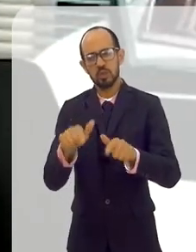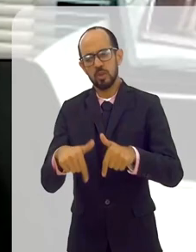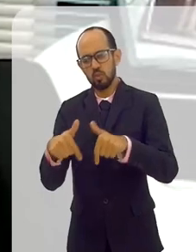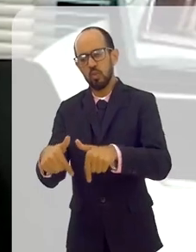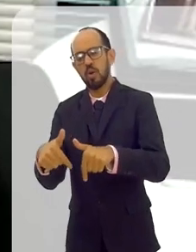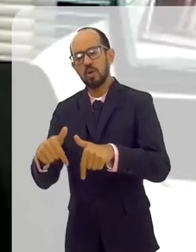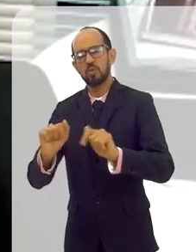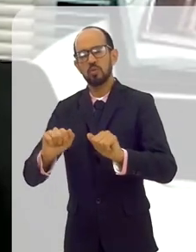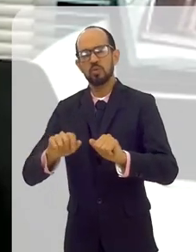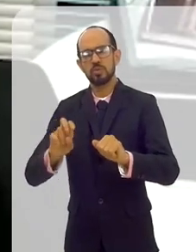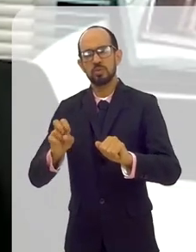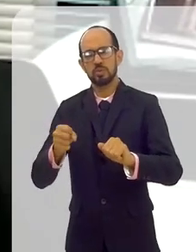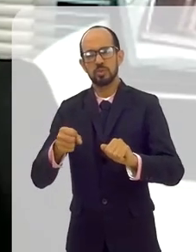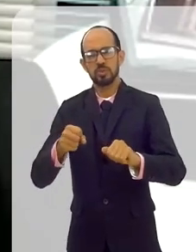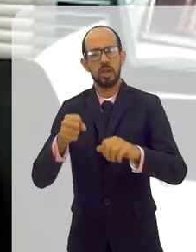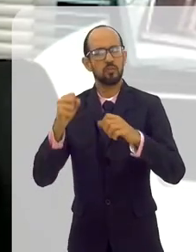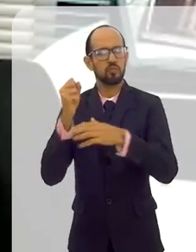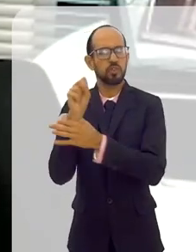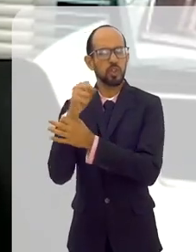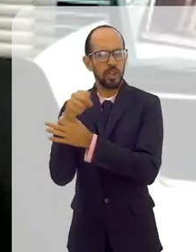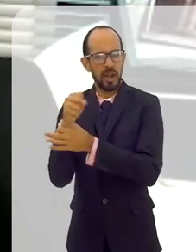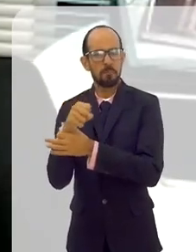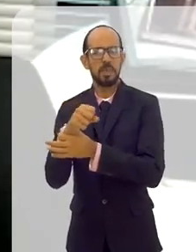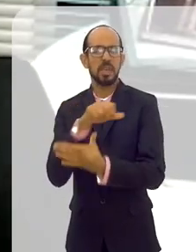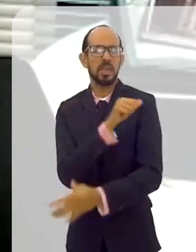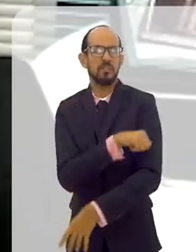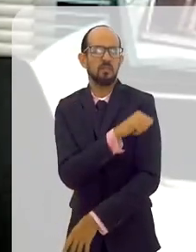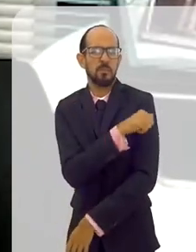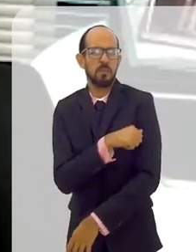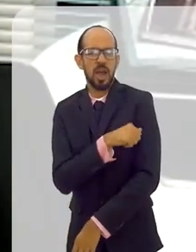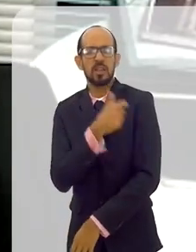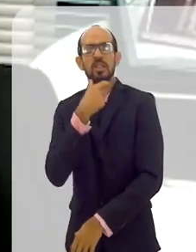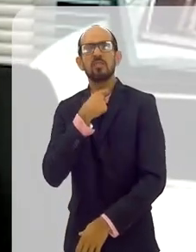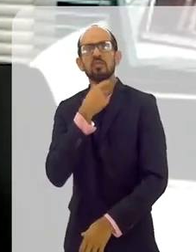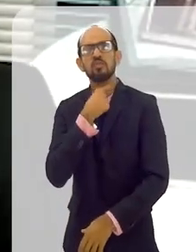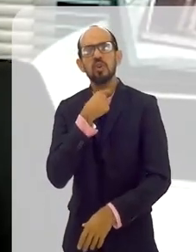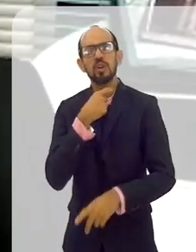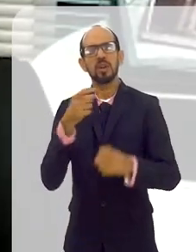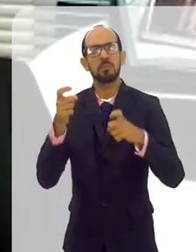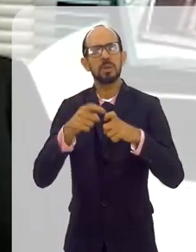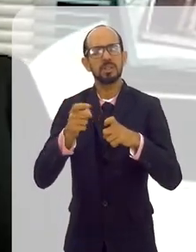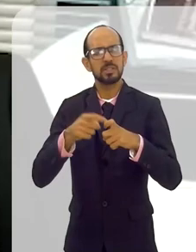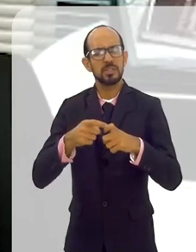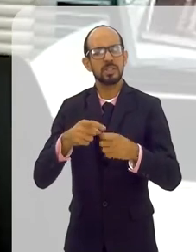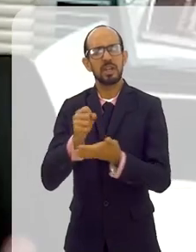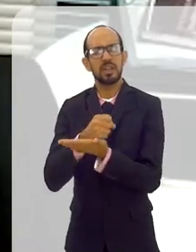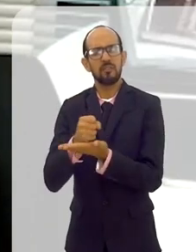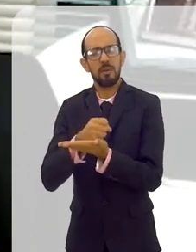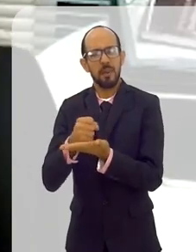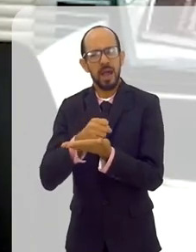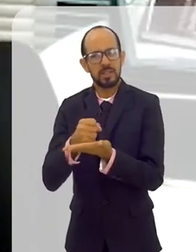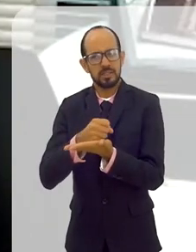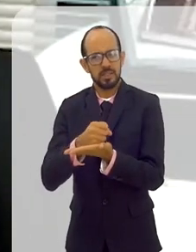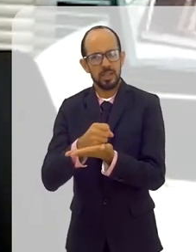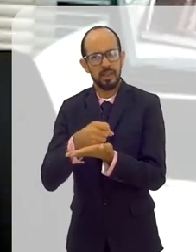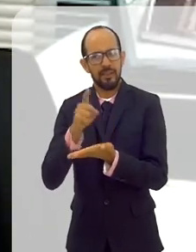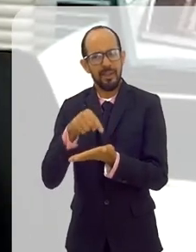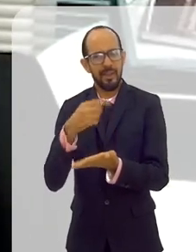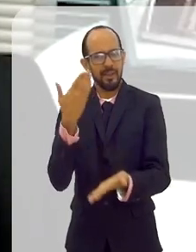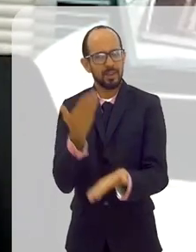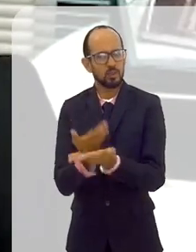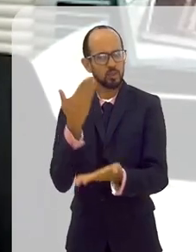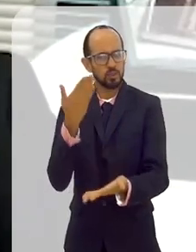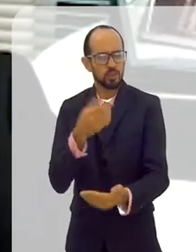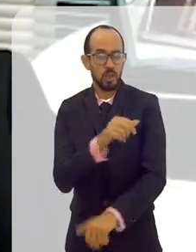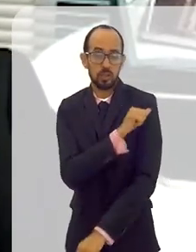atuando, sejam estudantes da fisioterapia, da enfermagem, da fonoaudiologia, da medicina, da farmácia. Enfim, são estudantes